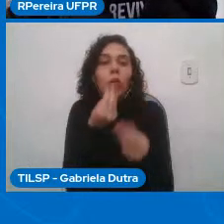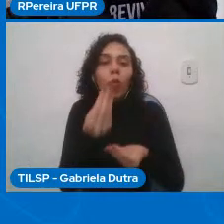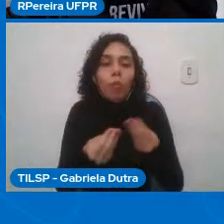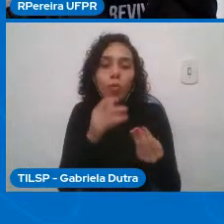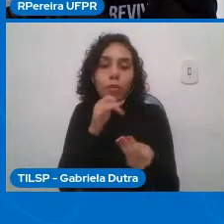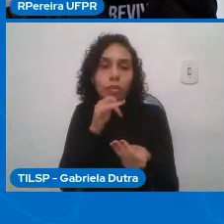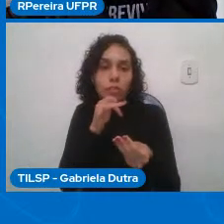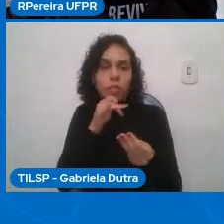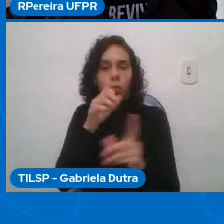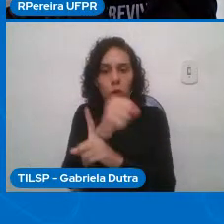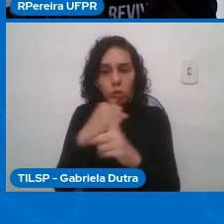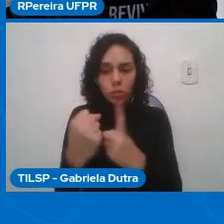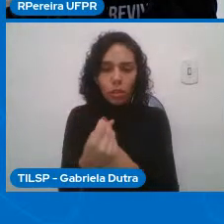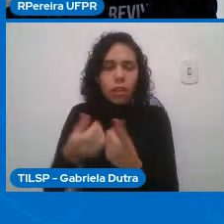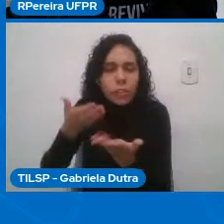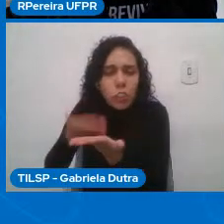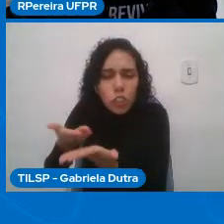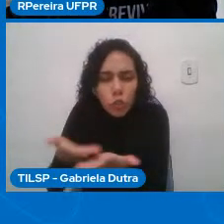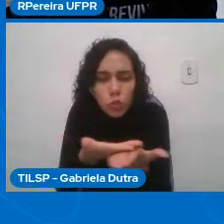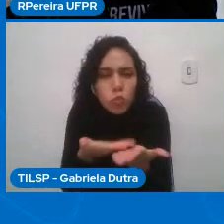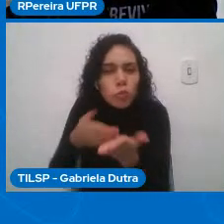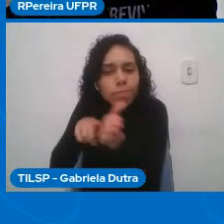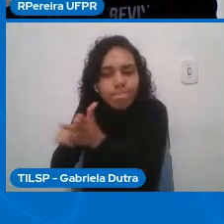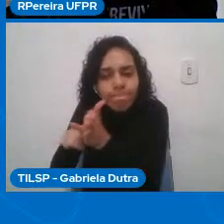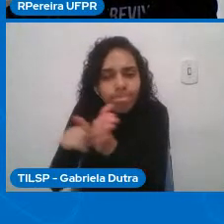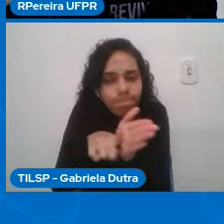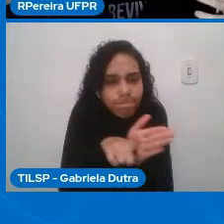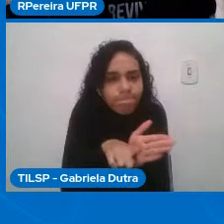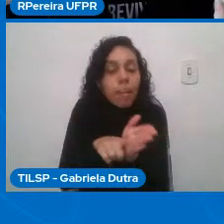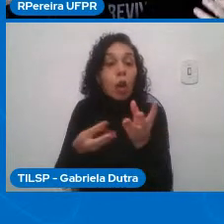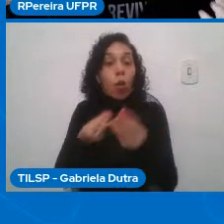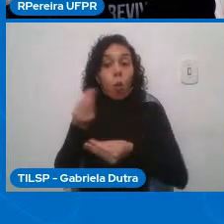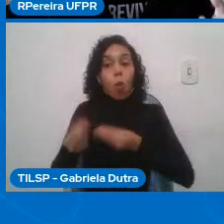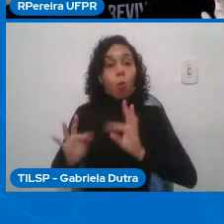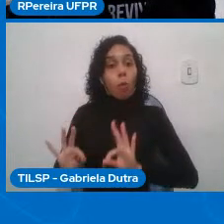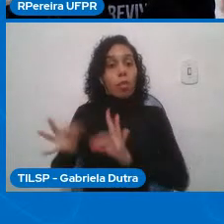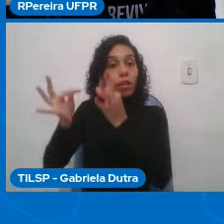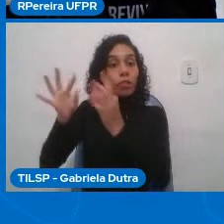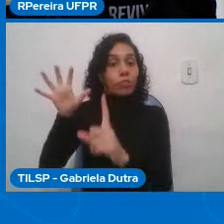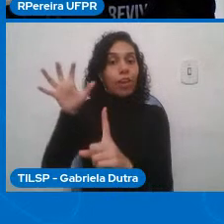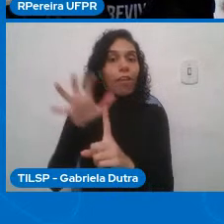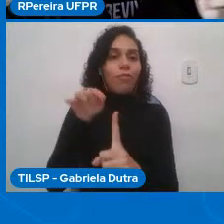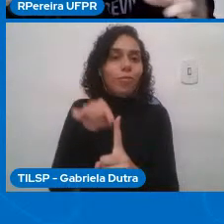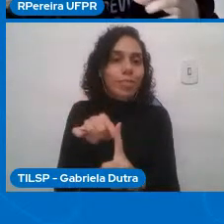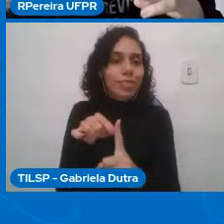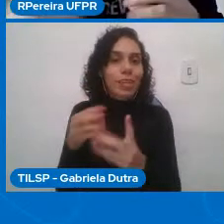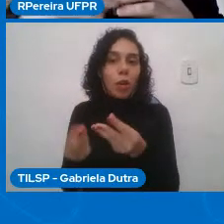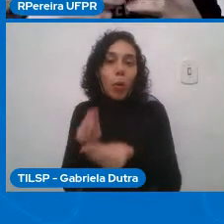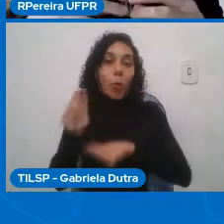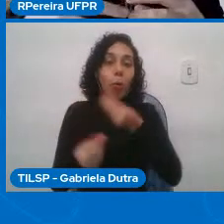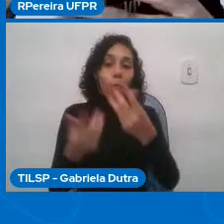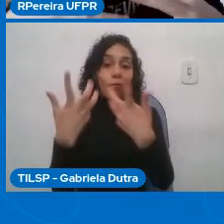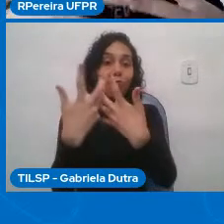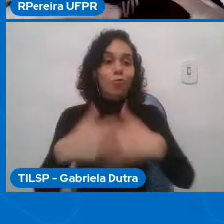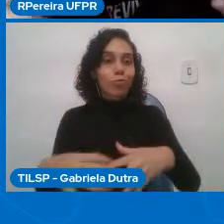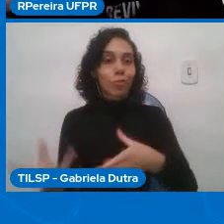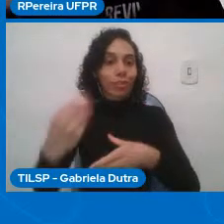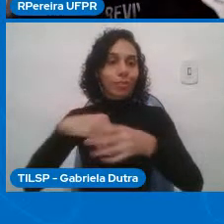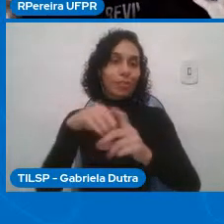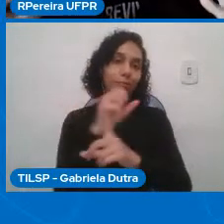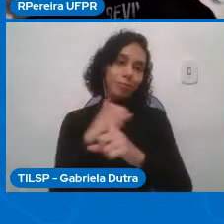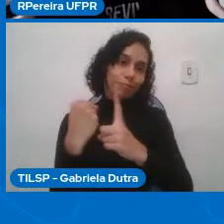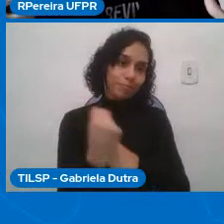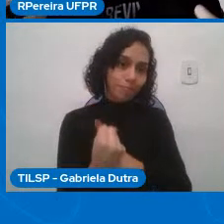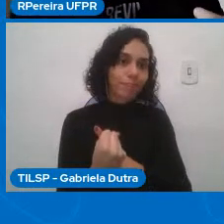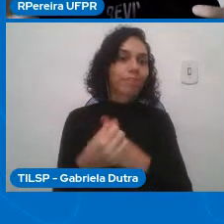infraestrutura computacional aqui do físico do empírico do semântico que tem a ver do sintático que tem a ver com a